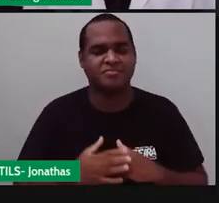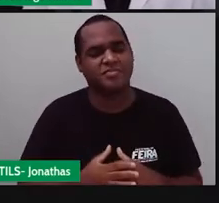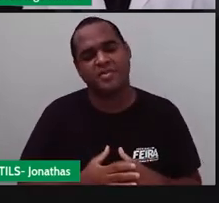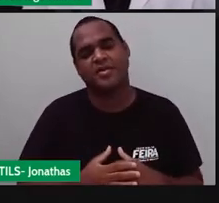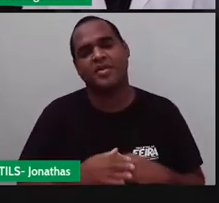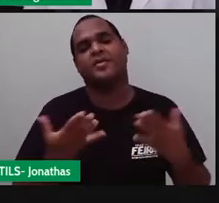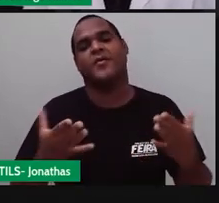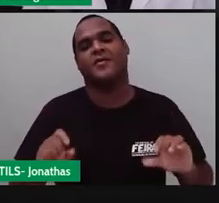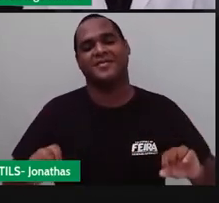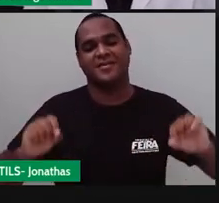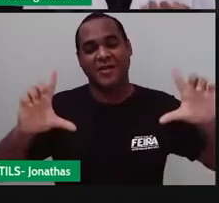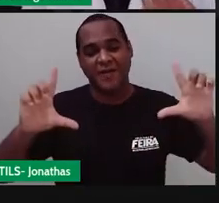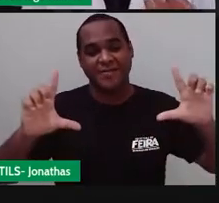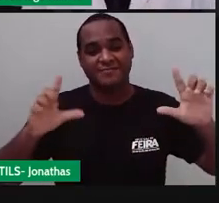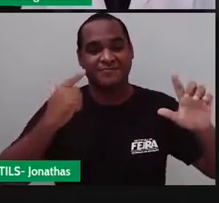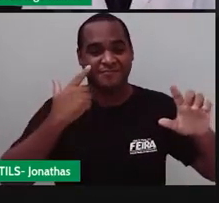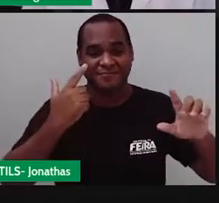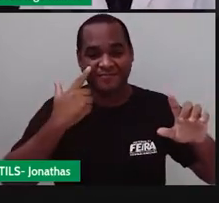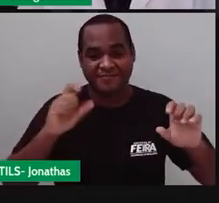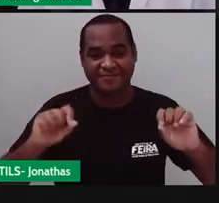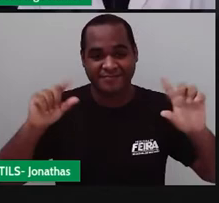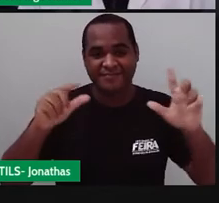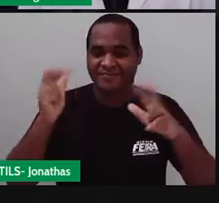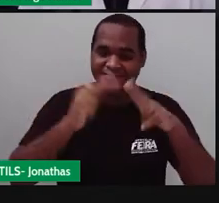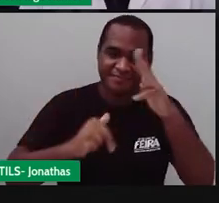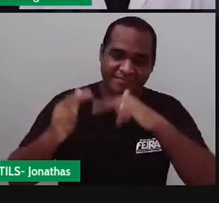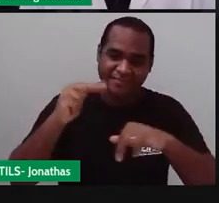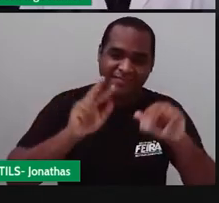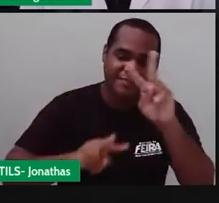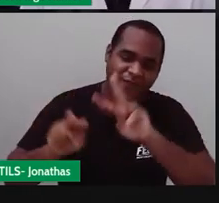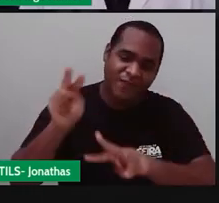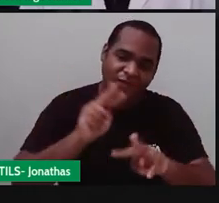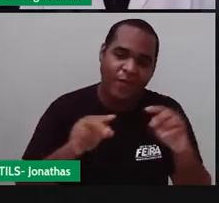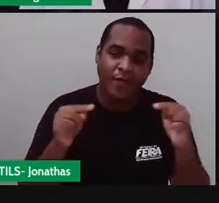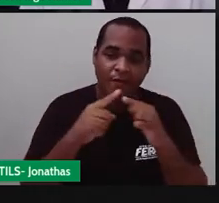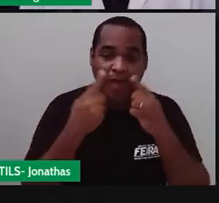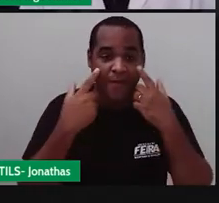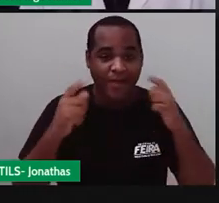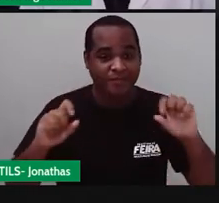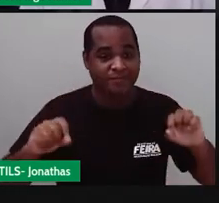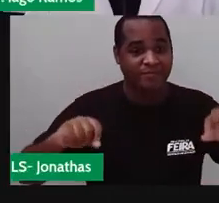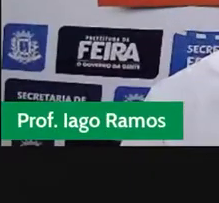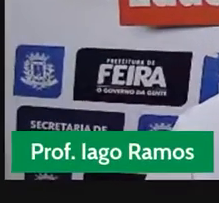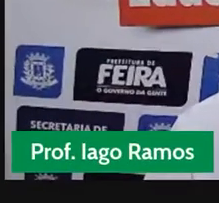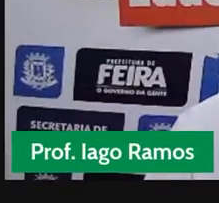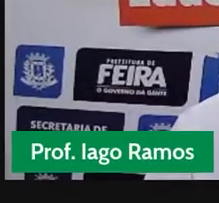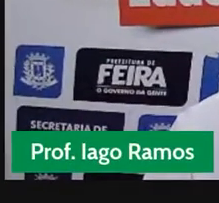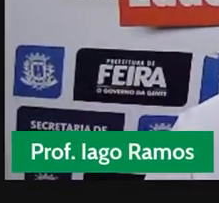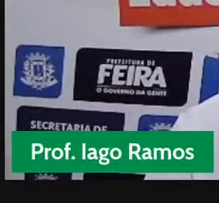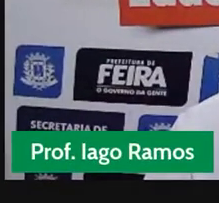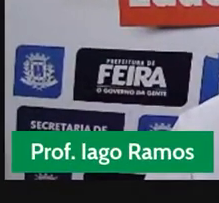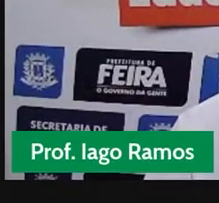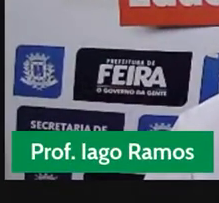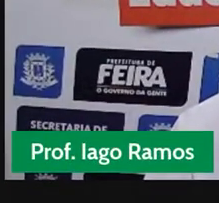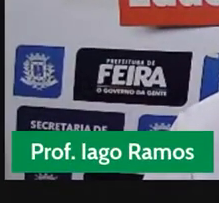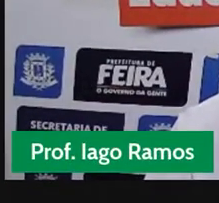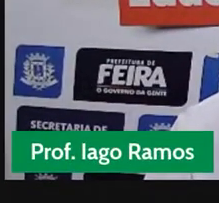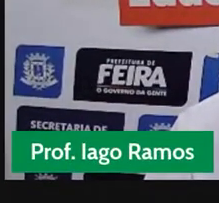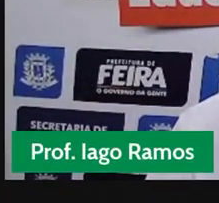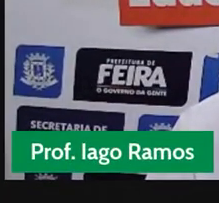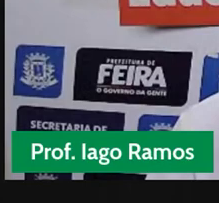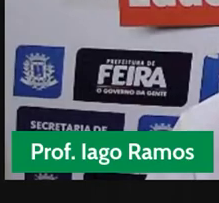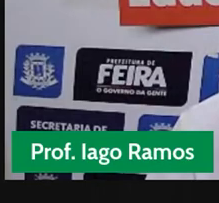quadro, na nossa lousa digital, que ela aparece assim, como num passe de mágica, essa sai